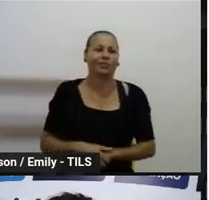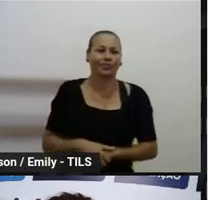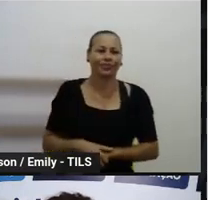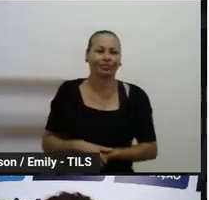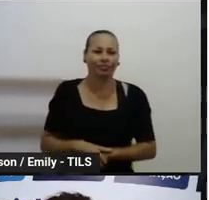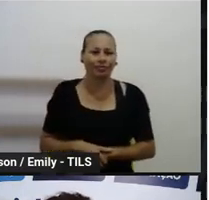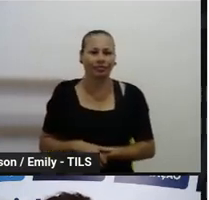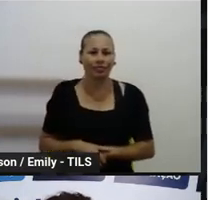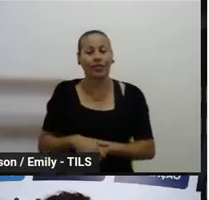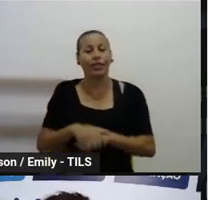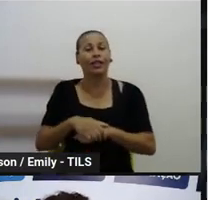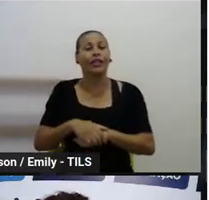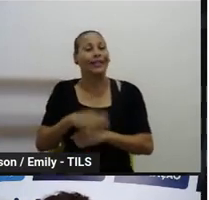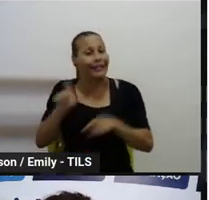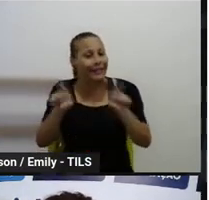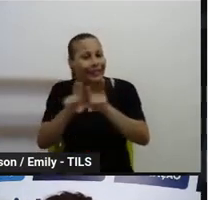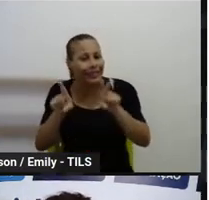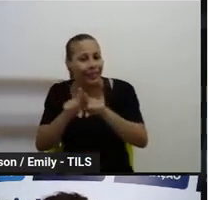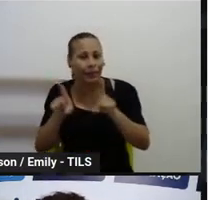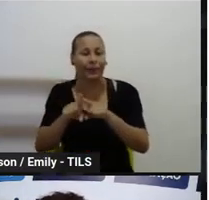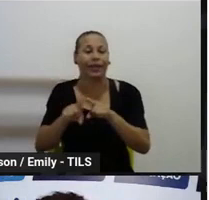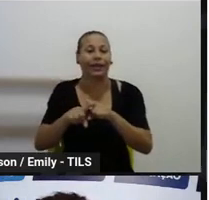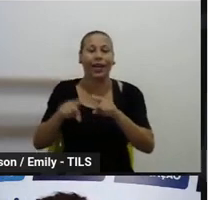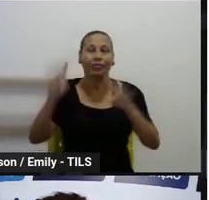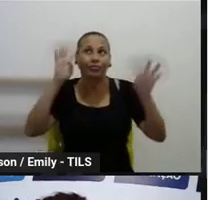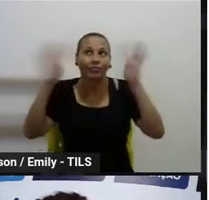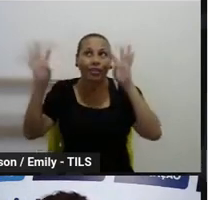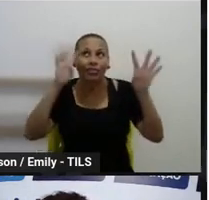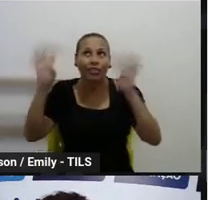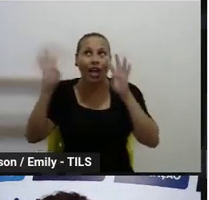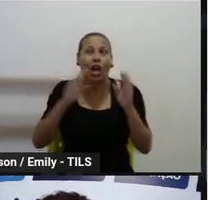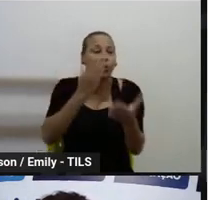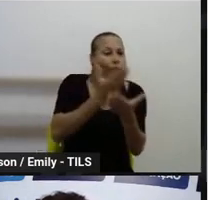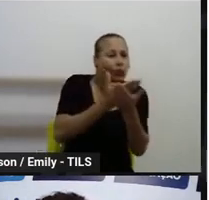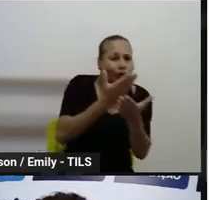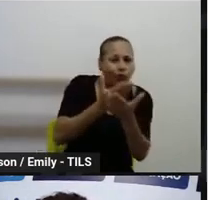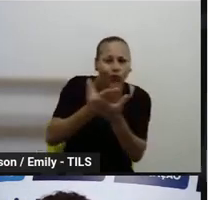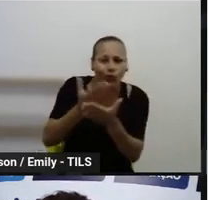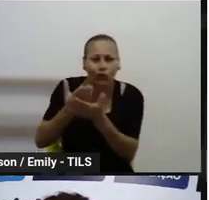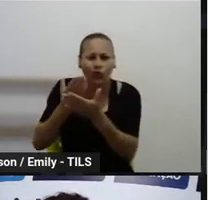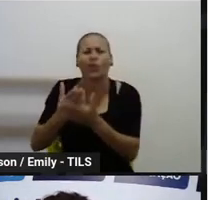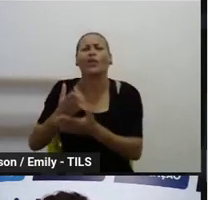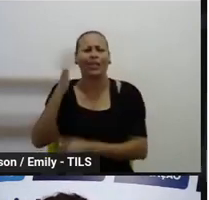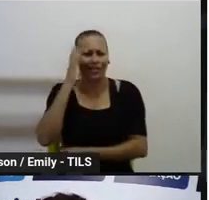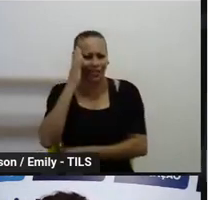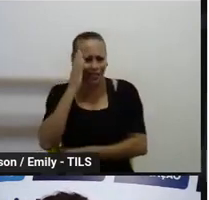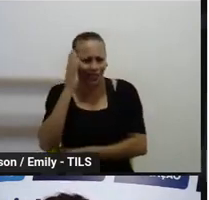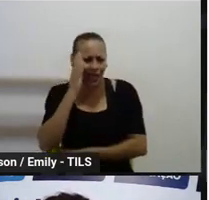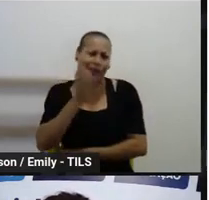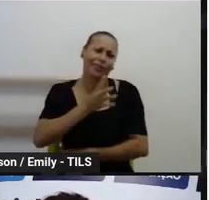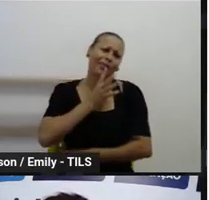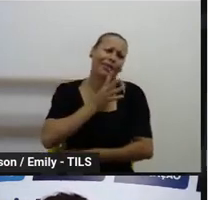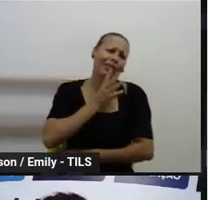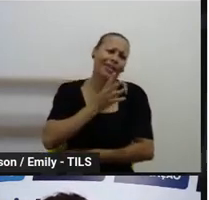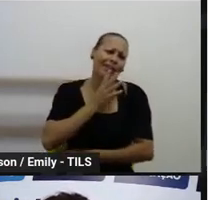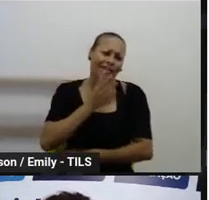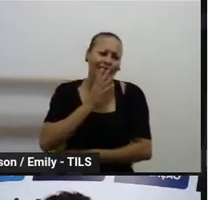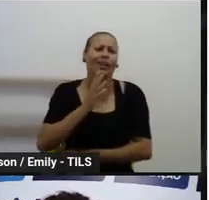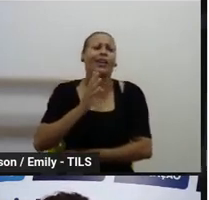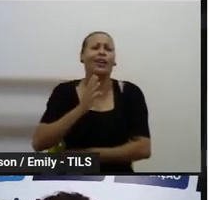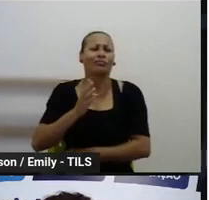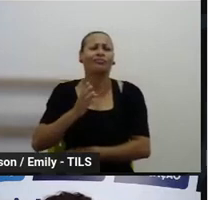E é sempre um momento de estudo, reflexão da prática, tudo que você já conhece que a gente sempre fez, né?